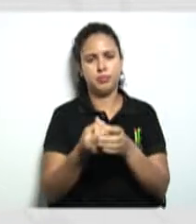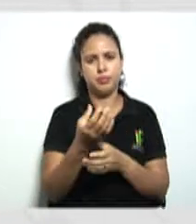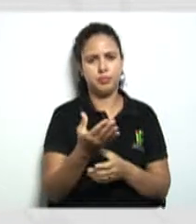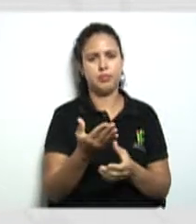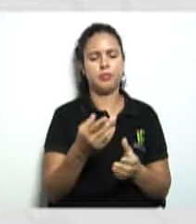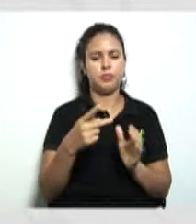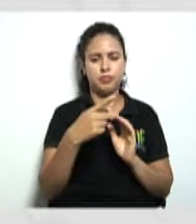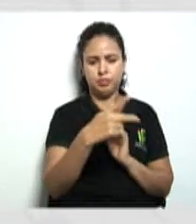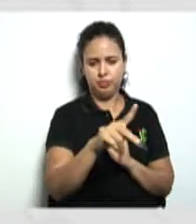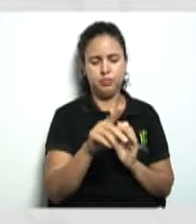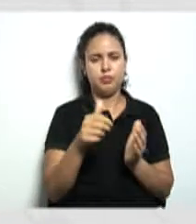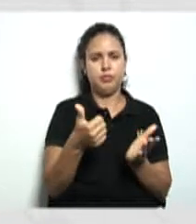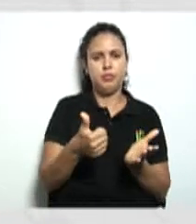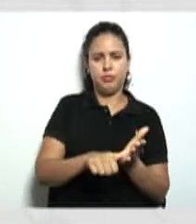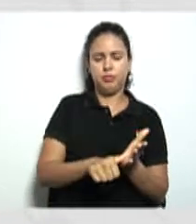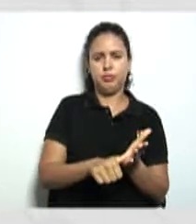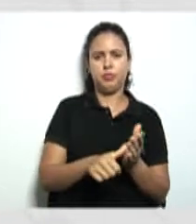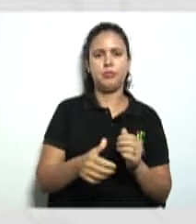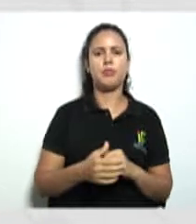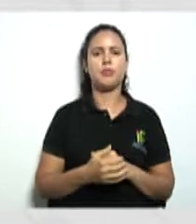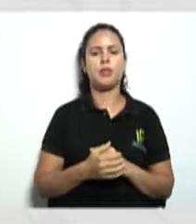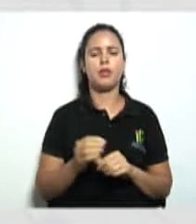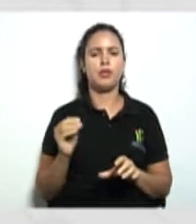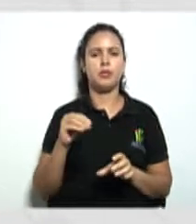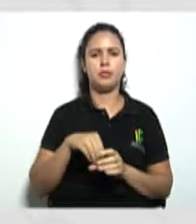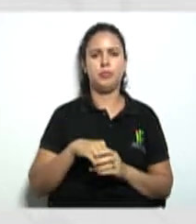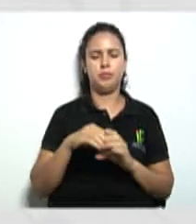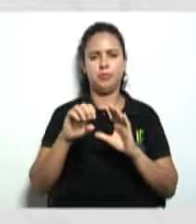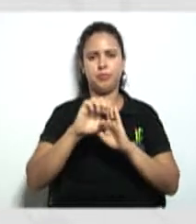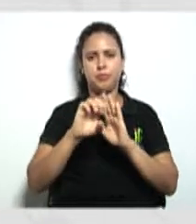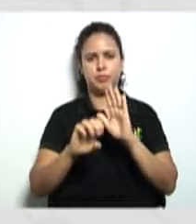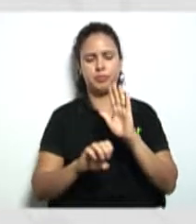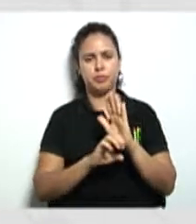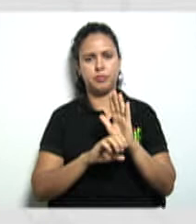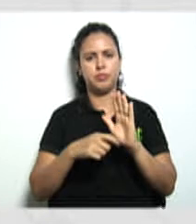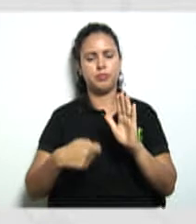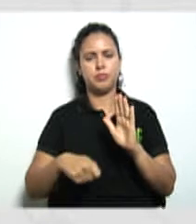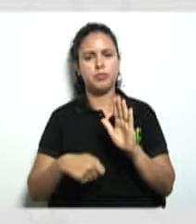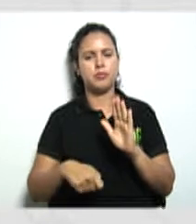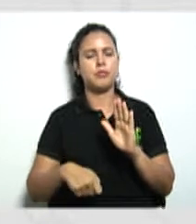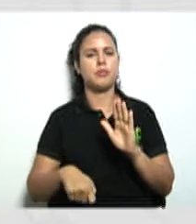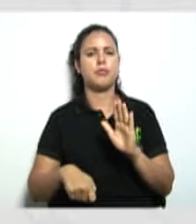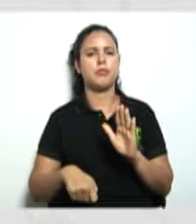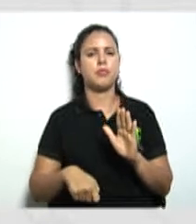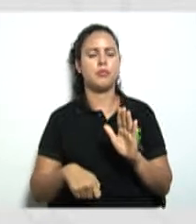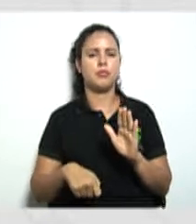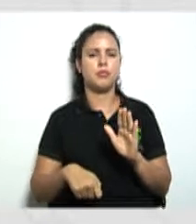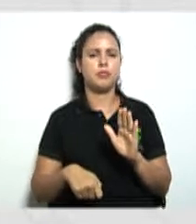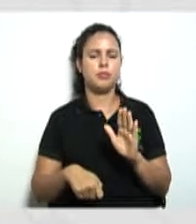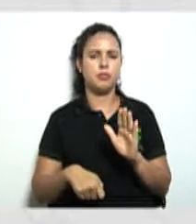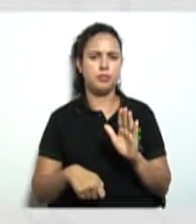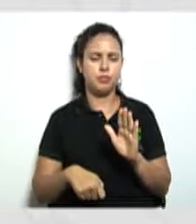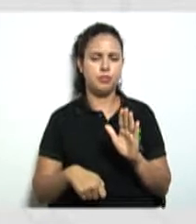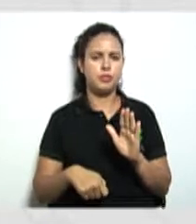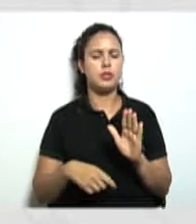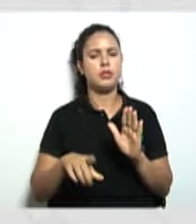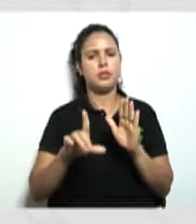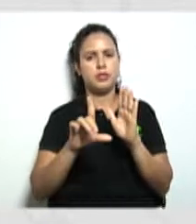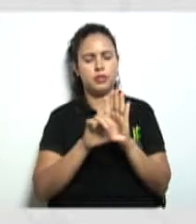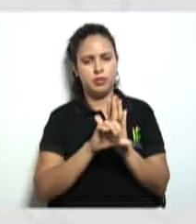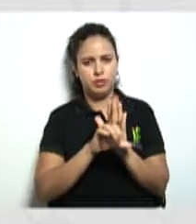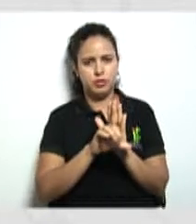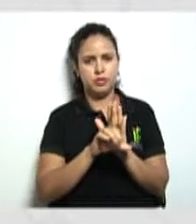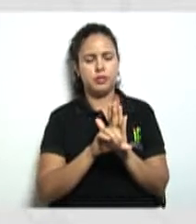associados então dentro desse estatuto tem que estar previsto além do que já é previsto na lei